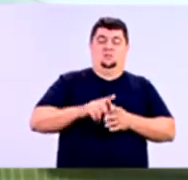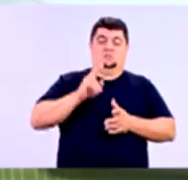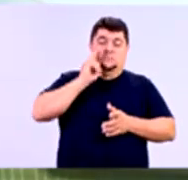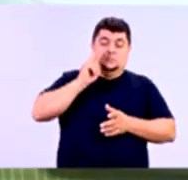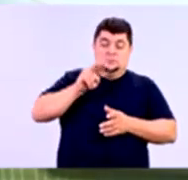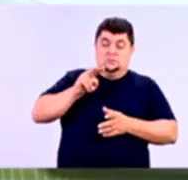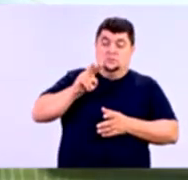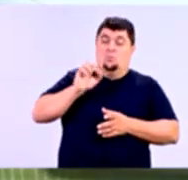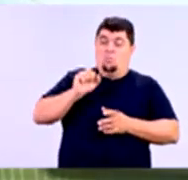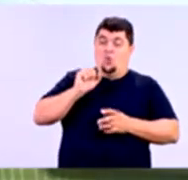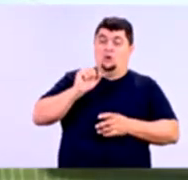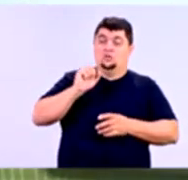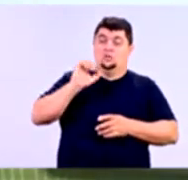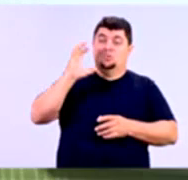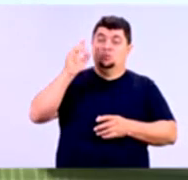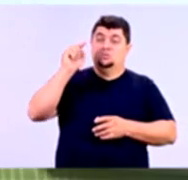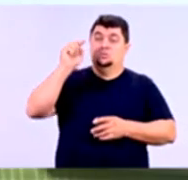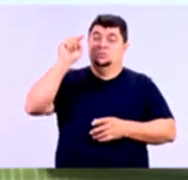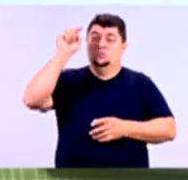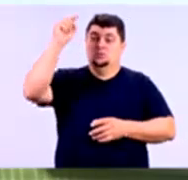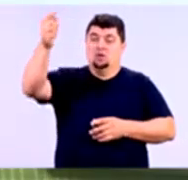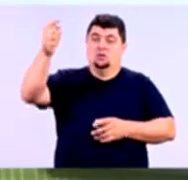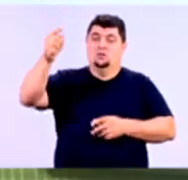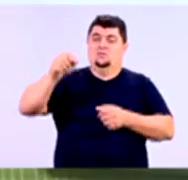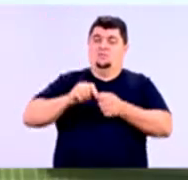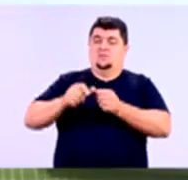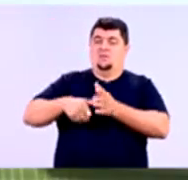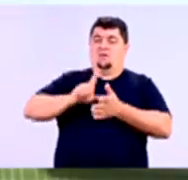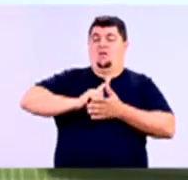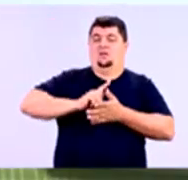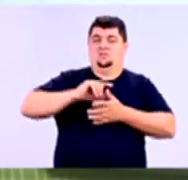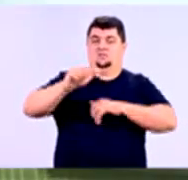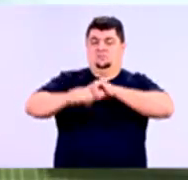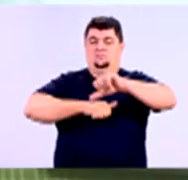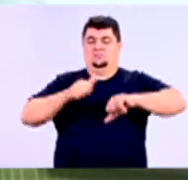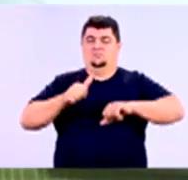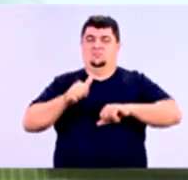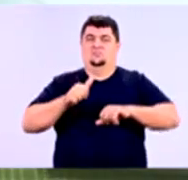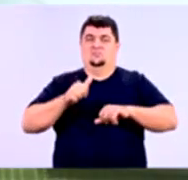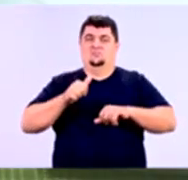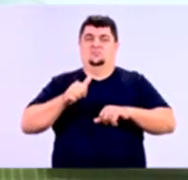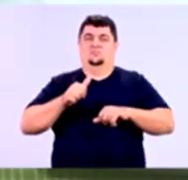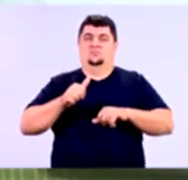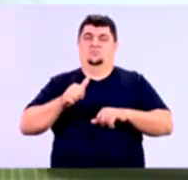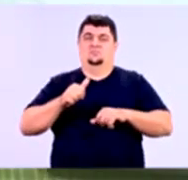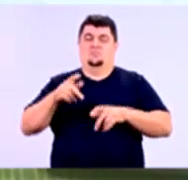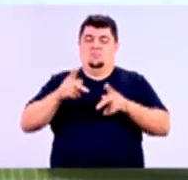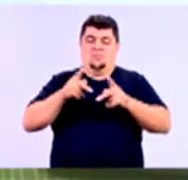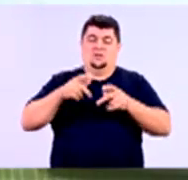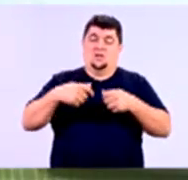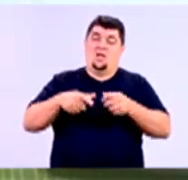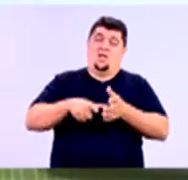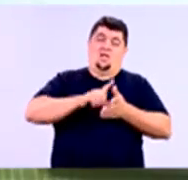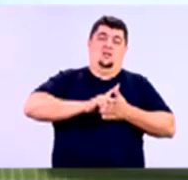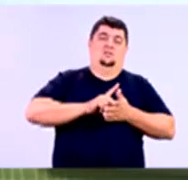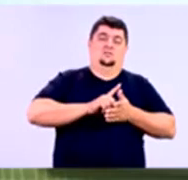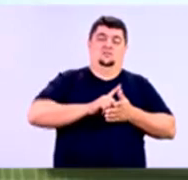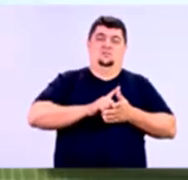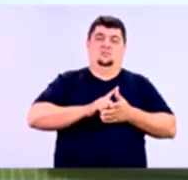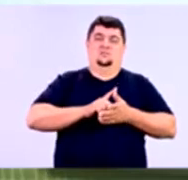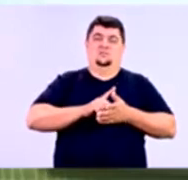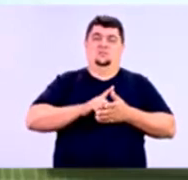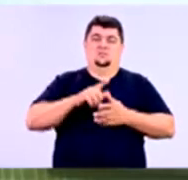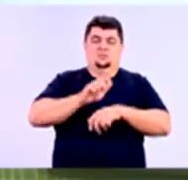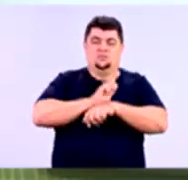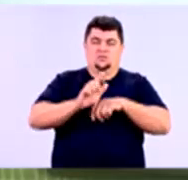depois pensar em como você está agindo, você não está planejando, você está só reagindo ao mercado. E não é assim que a gente faz gerenciamento de